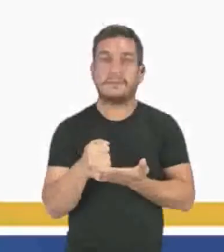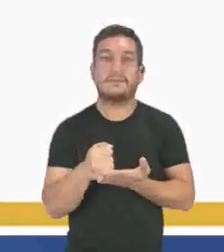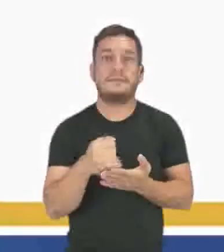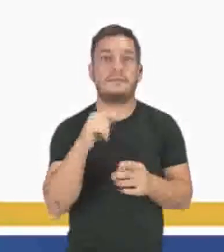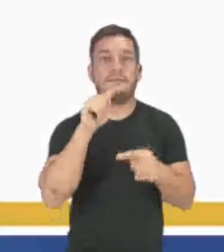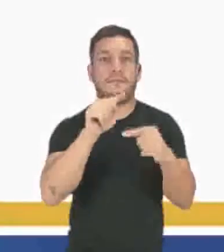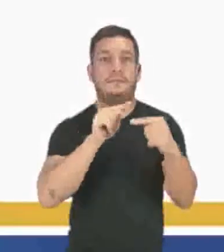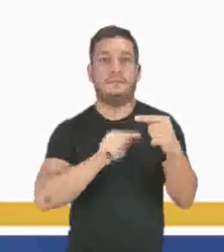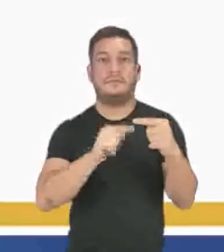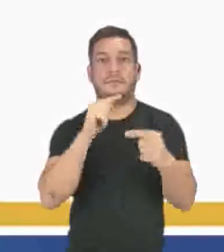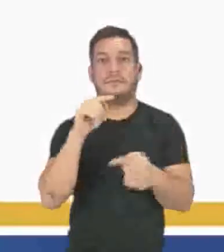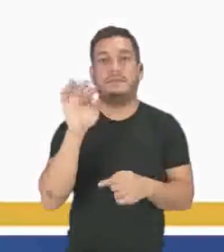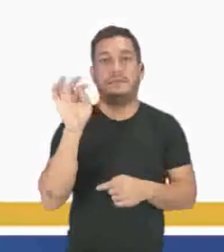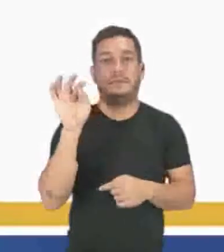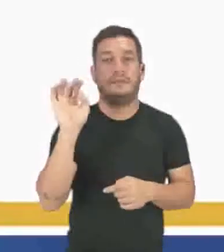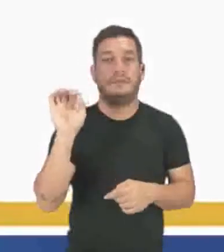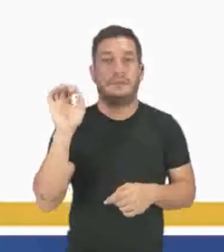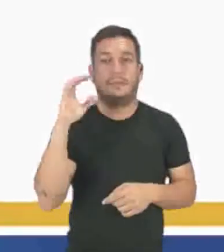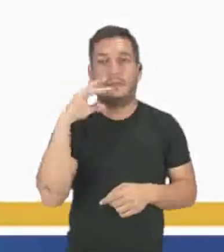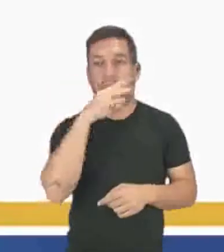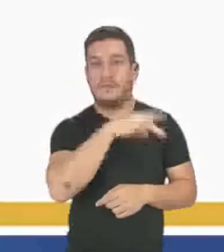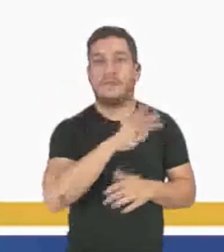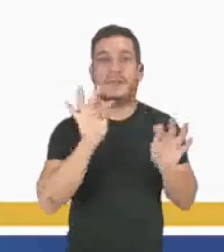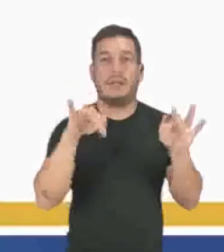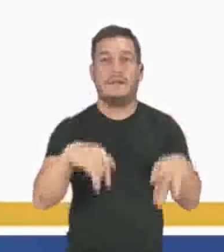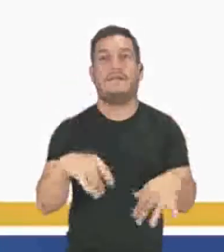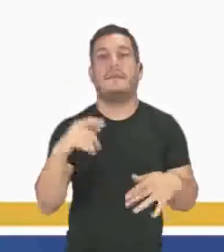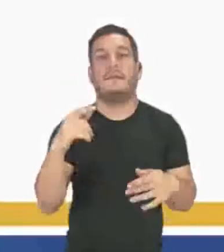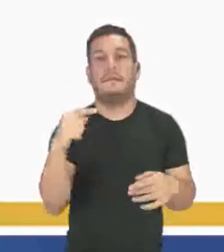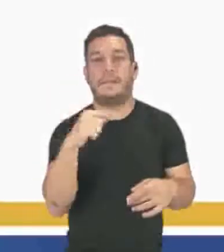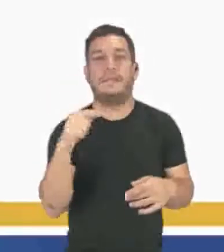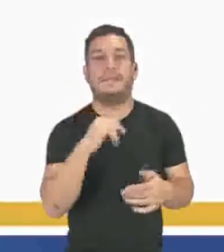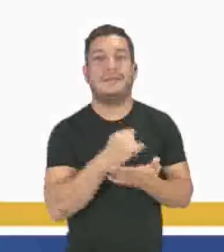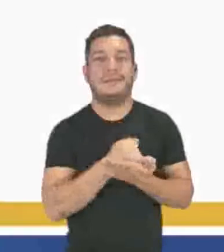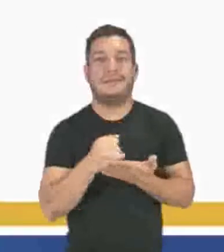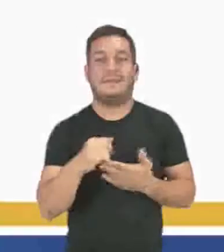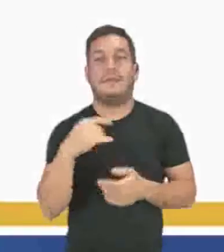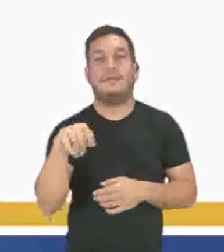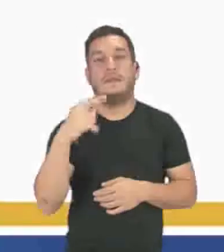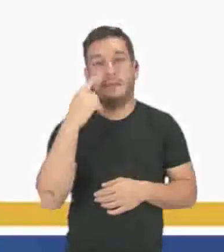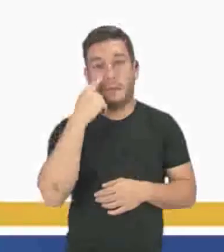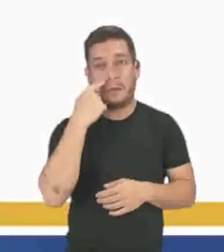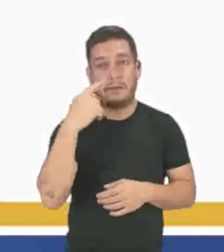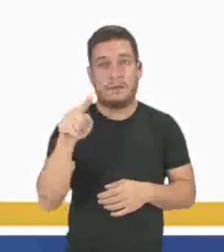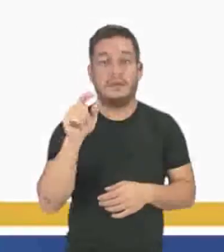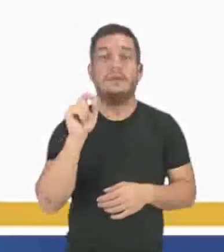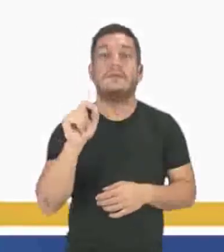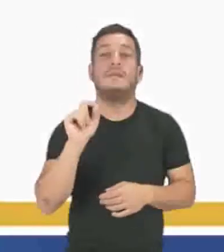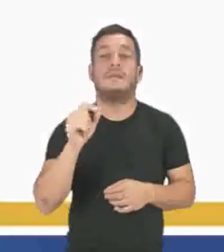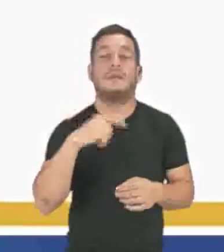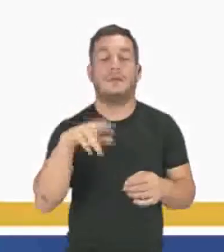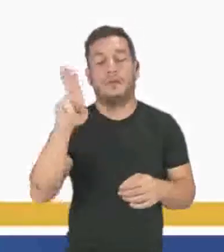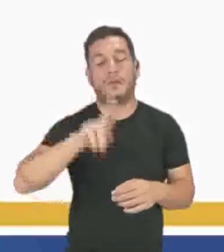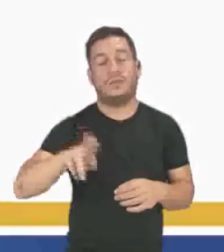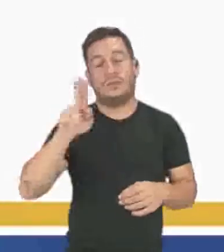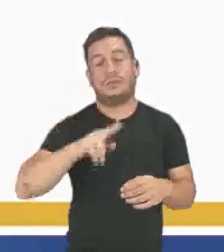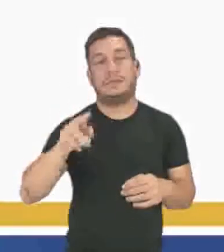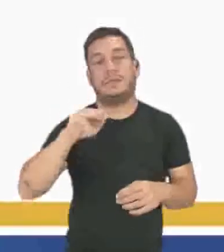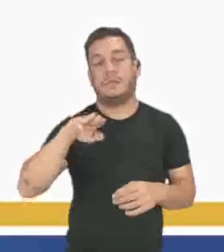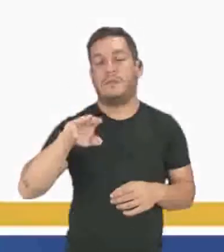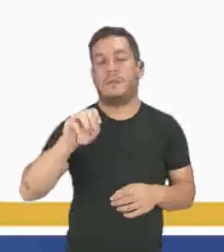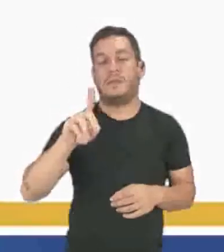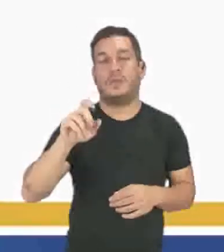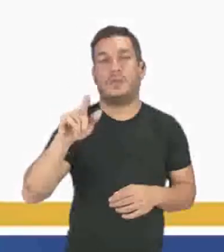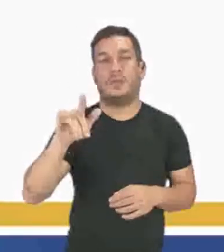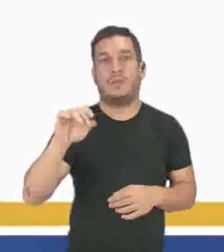dividido pela temperatura final menos a inicial. E uma observação aqui é que a gente vai estar usando módulos